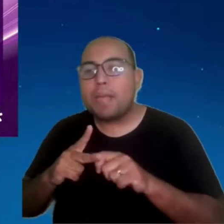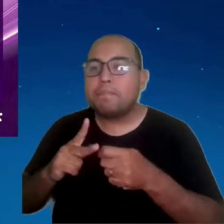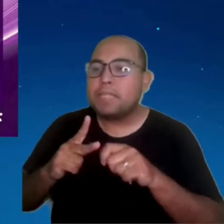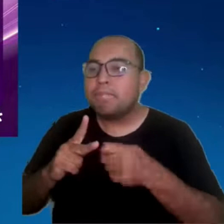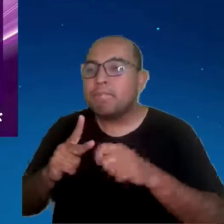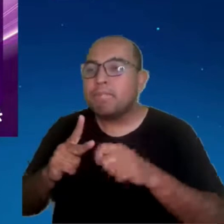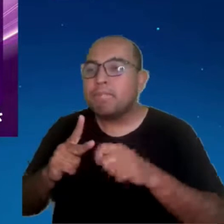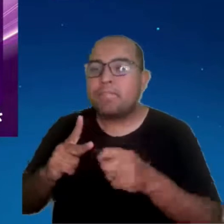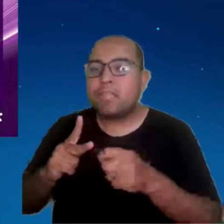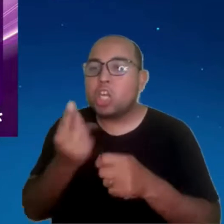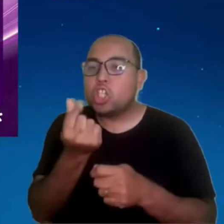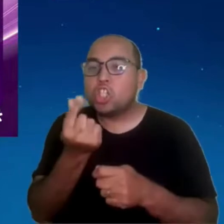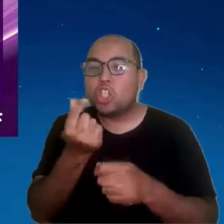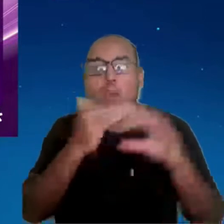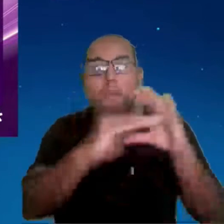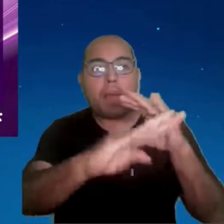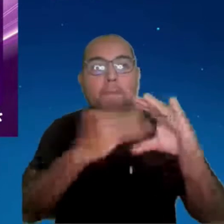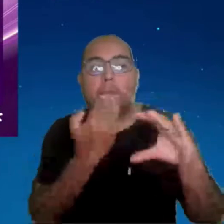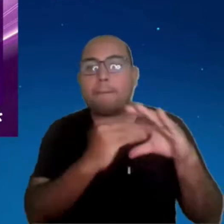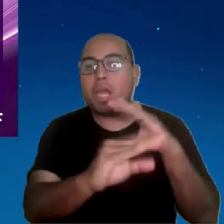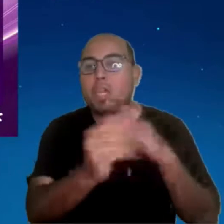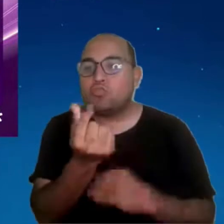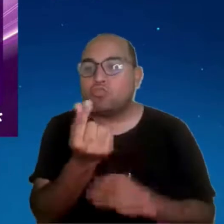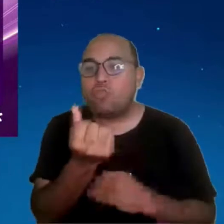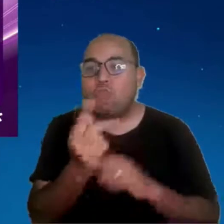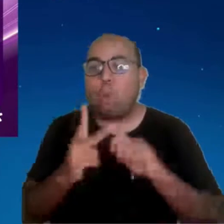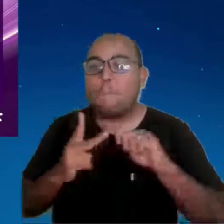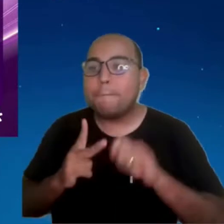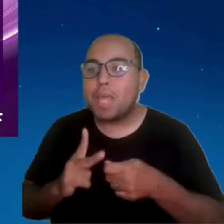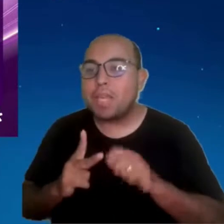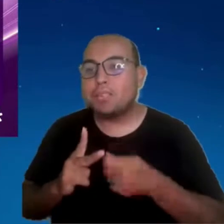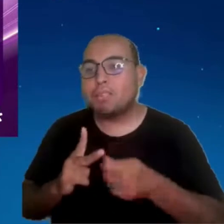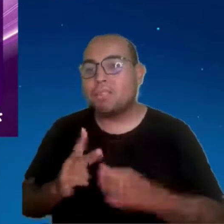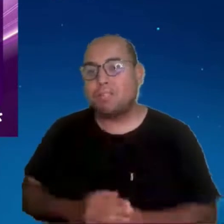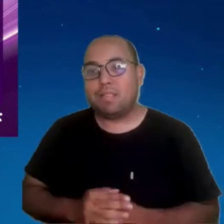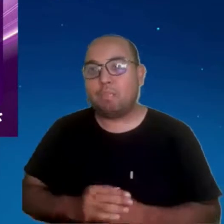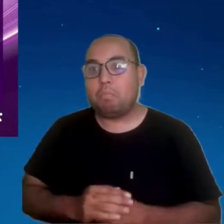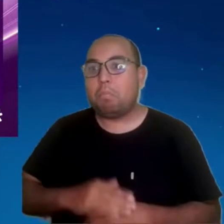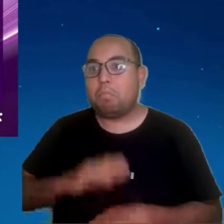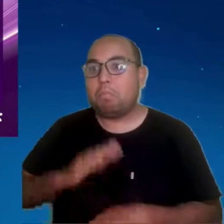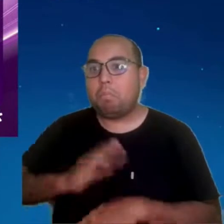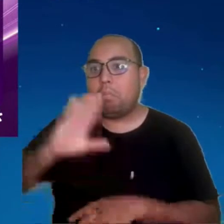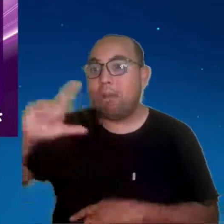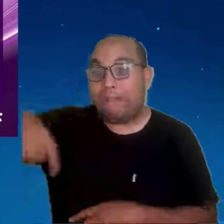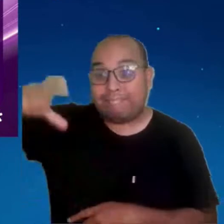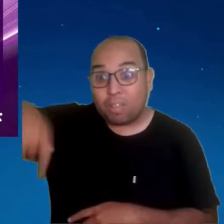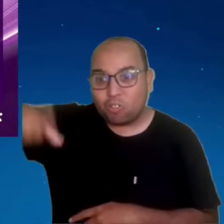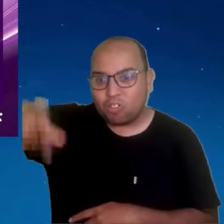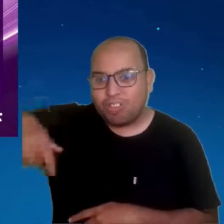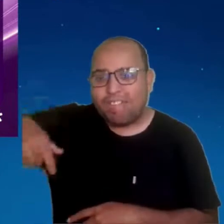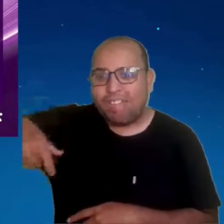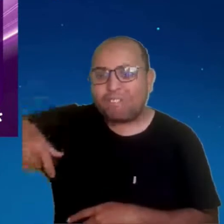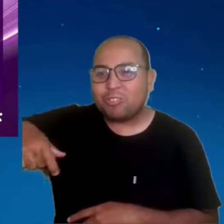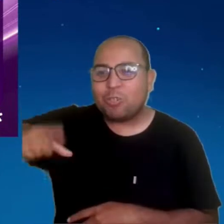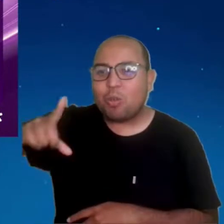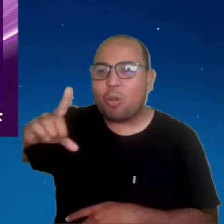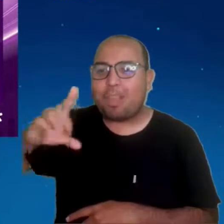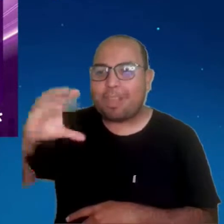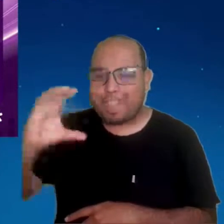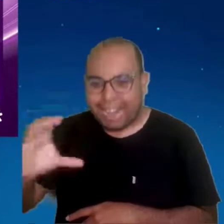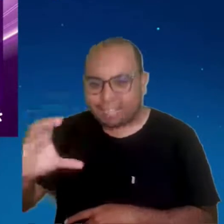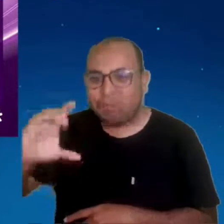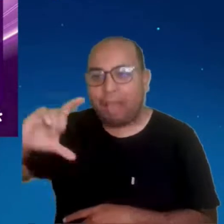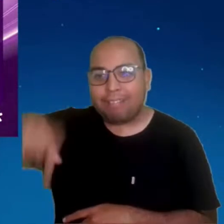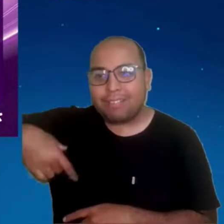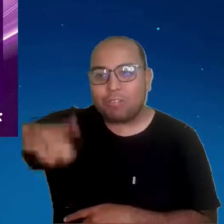isso aqui é uma tecnologia que veio para ficar e o PIX superou cartão de crédito e cartão de débito em transação. Não